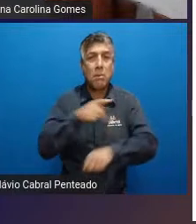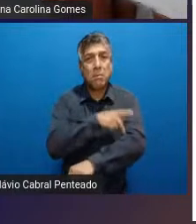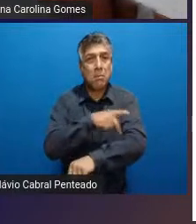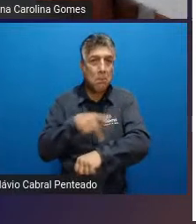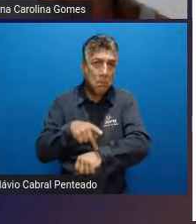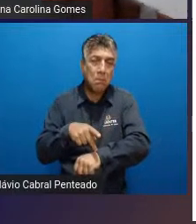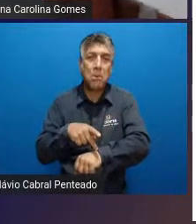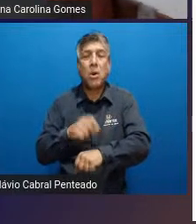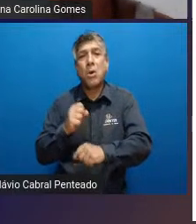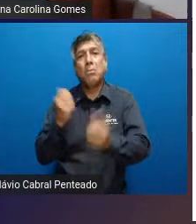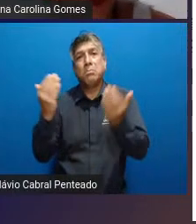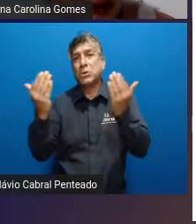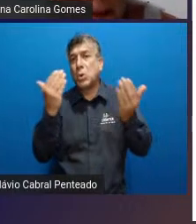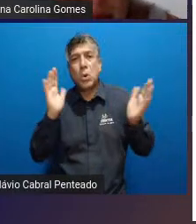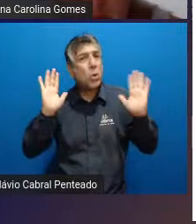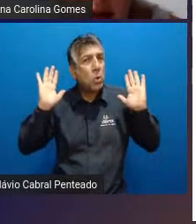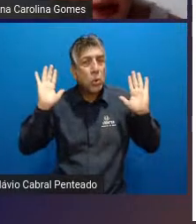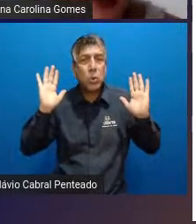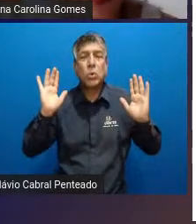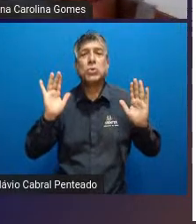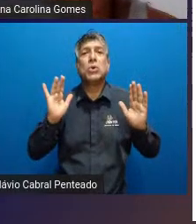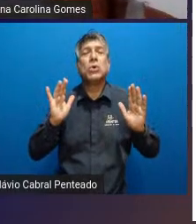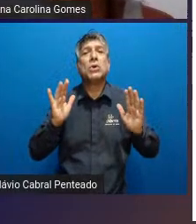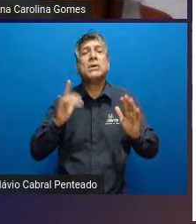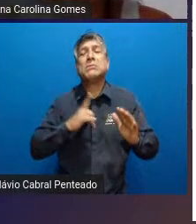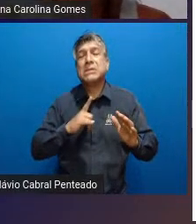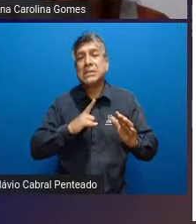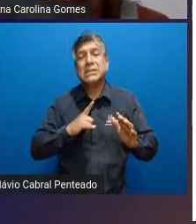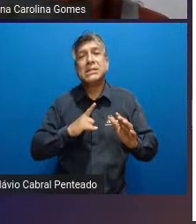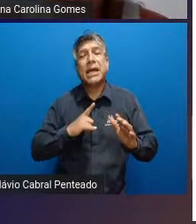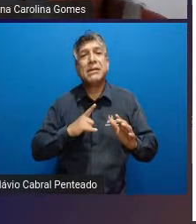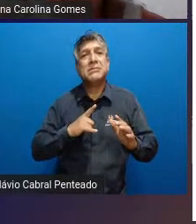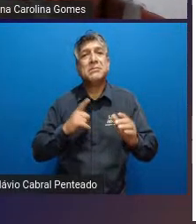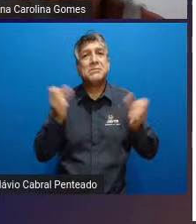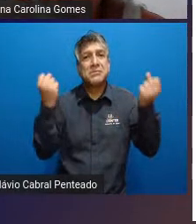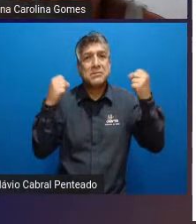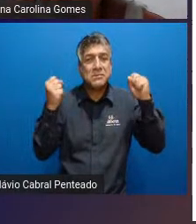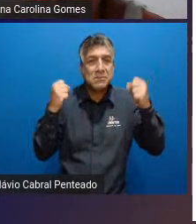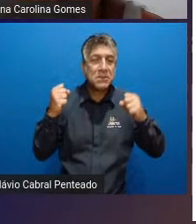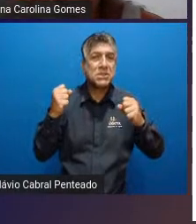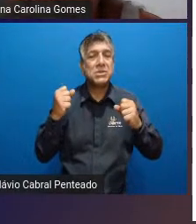psicólogo fisioterapeuta também se encaixa ali no trabalho com eles